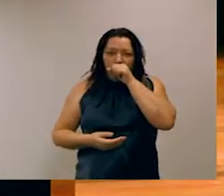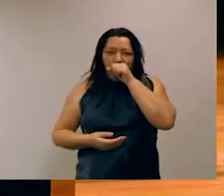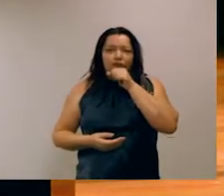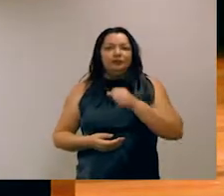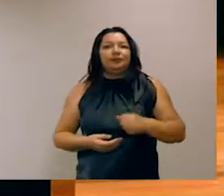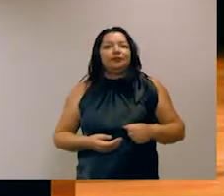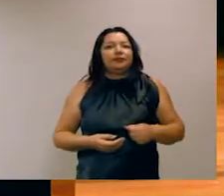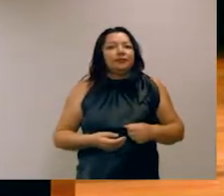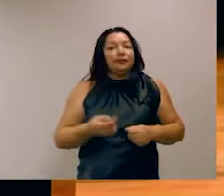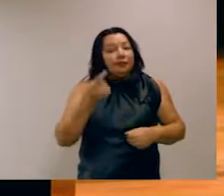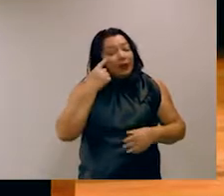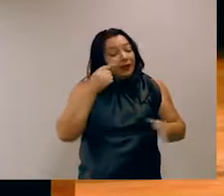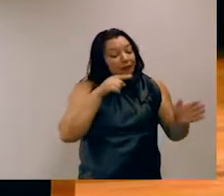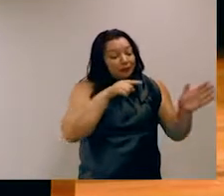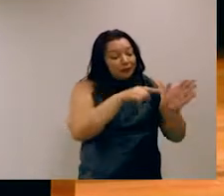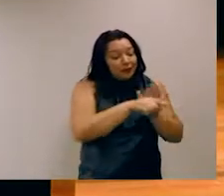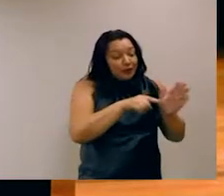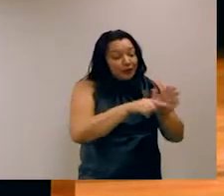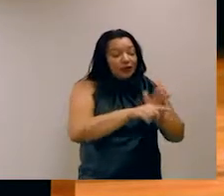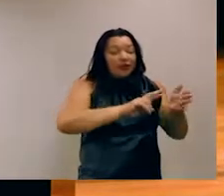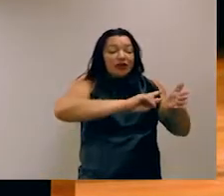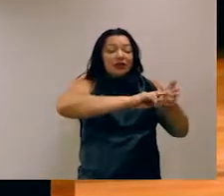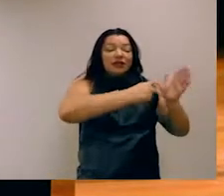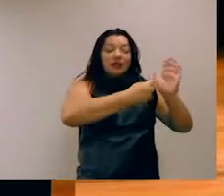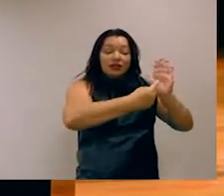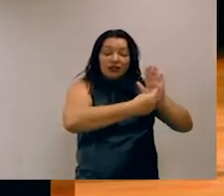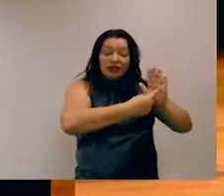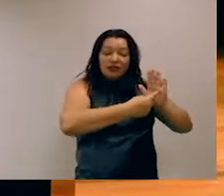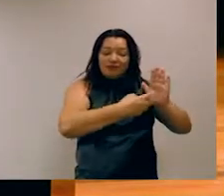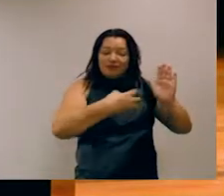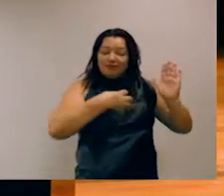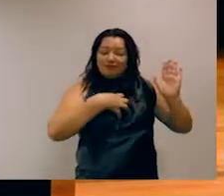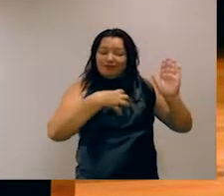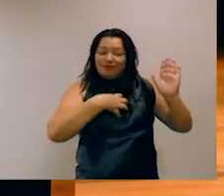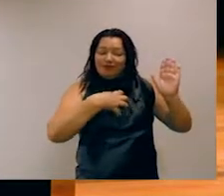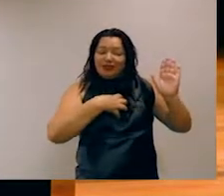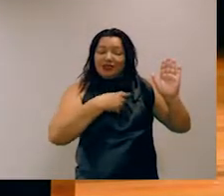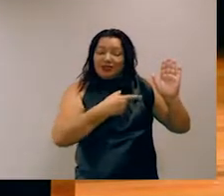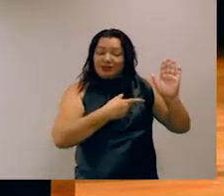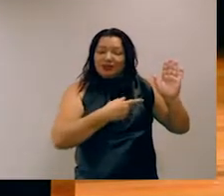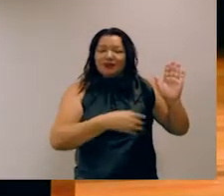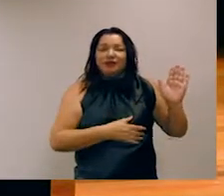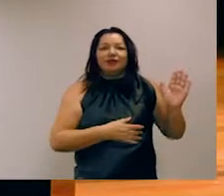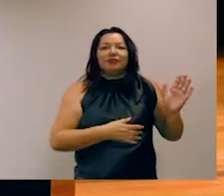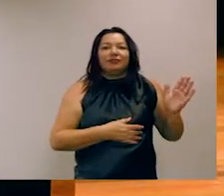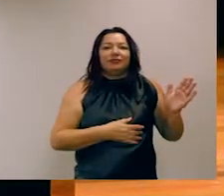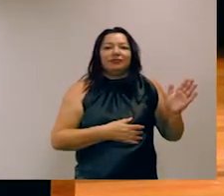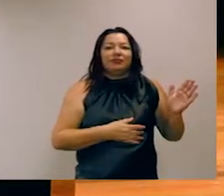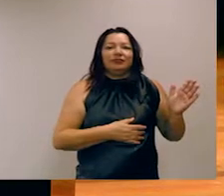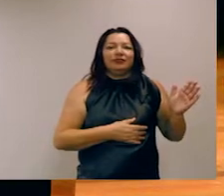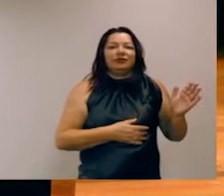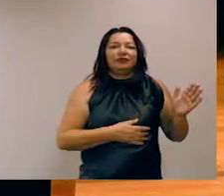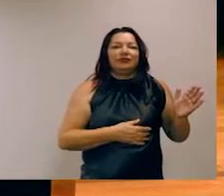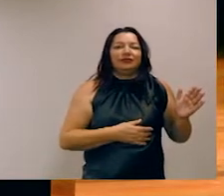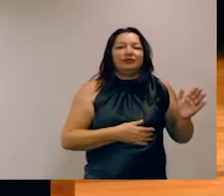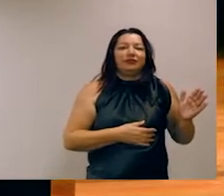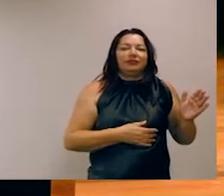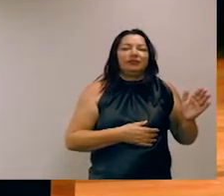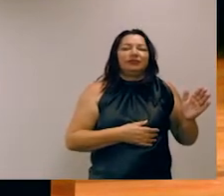entra em questões de considerações de significado e de bom senso. E aí que entra um dos diferenciais desse